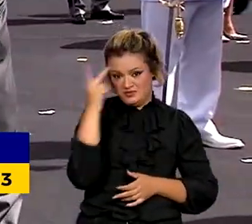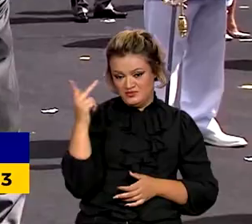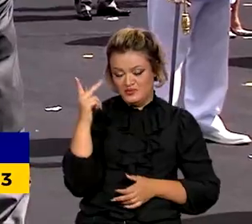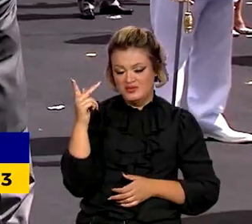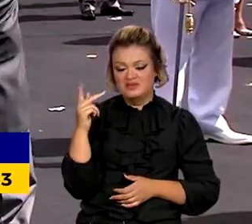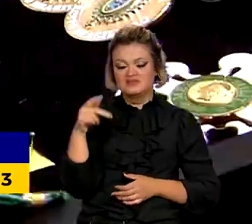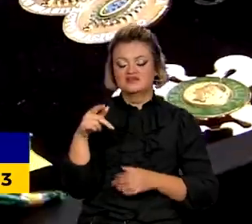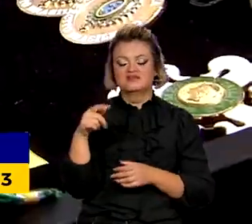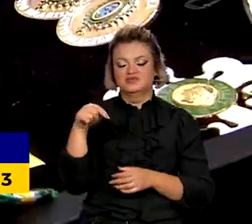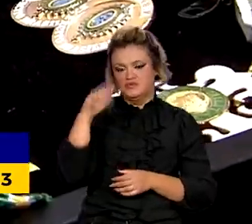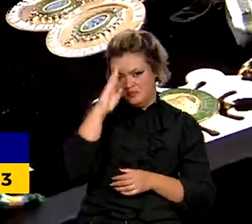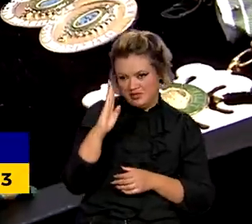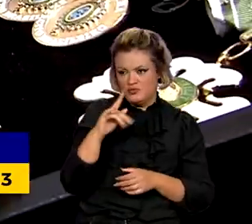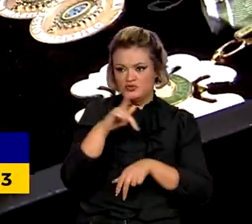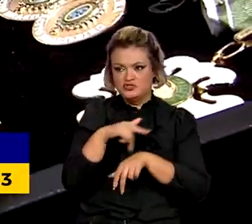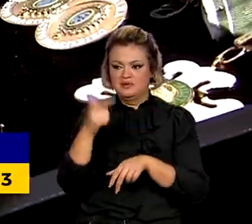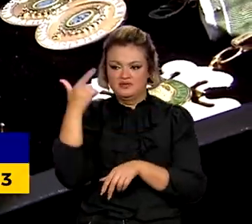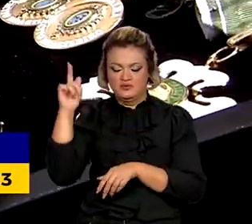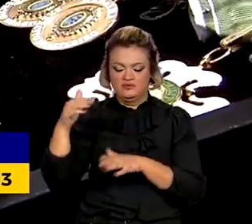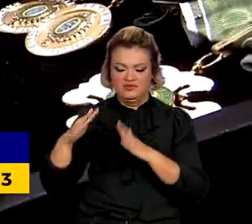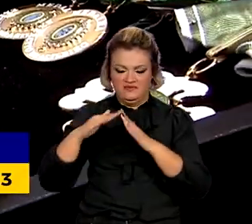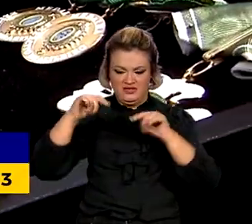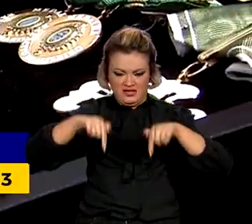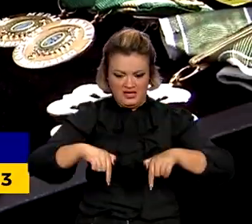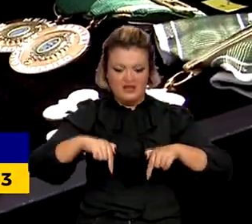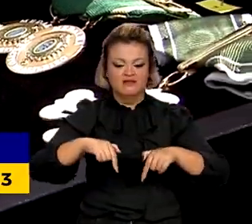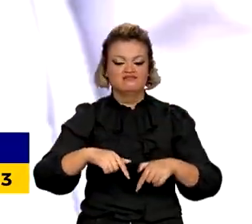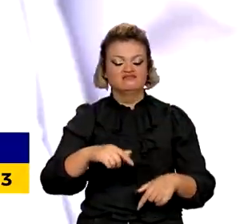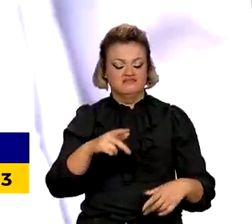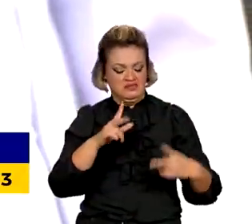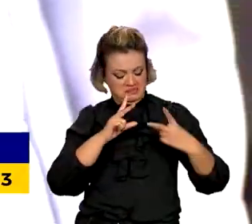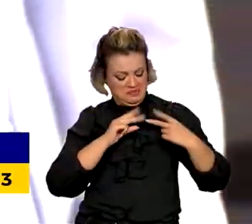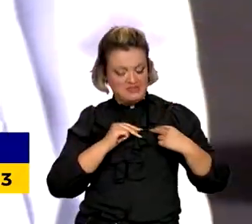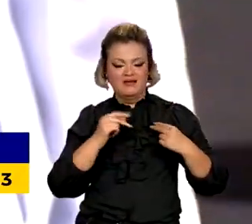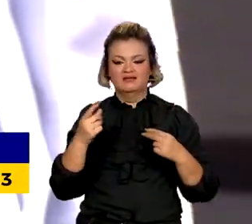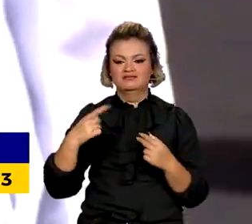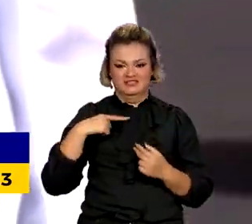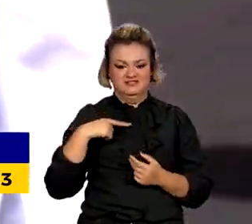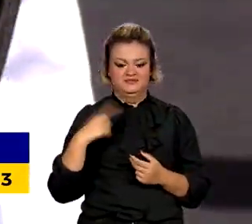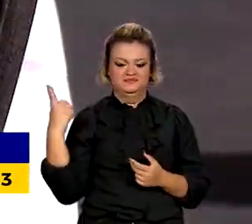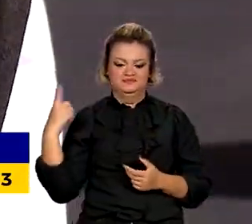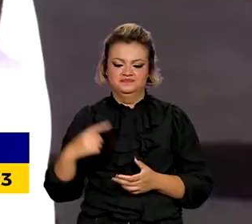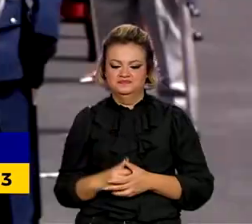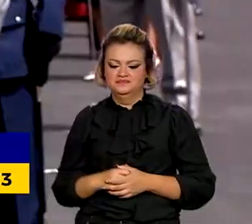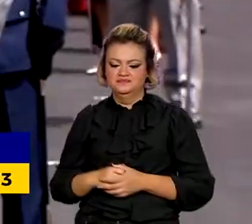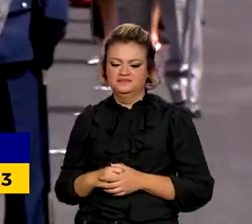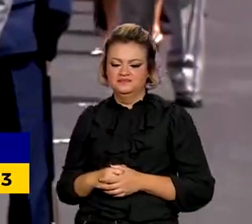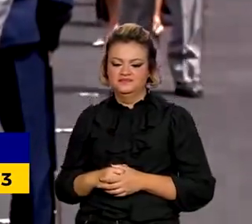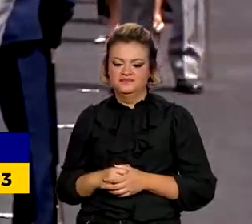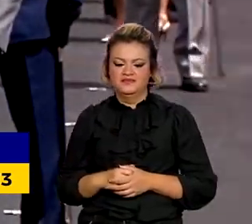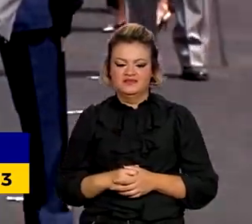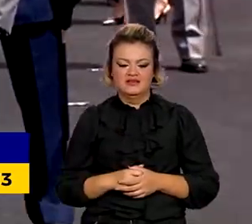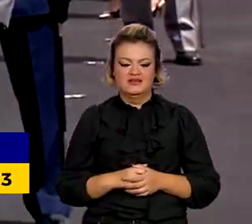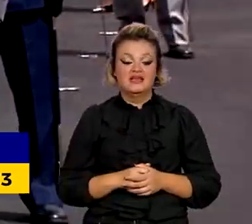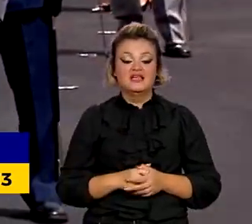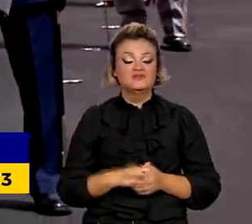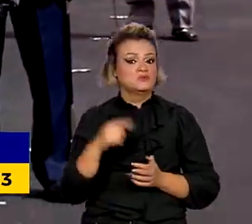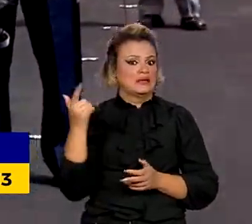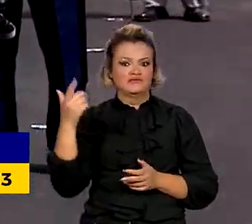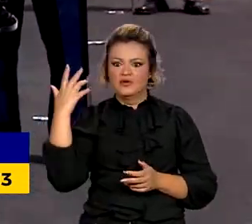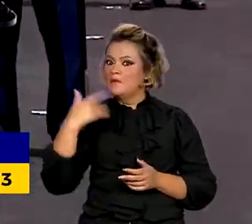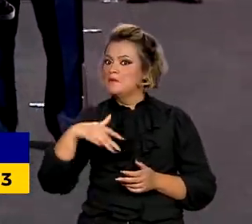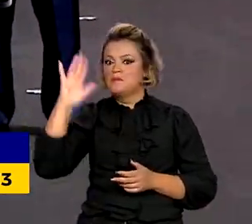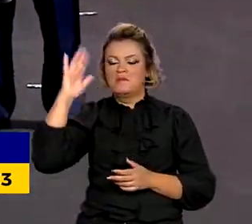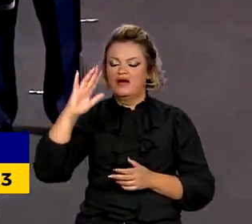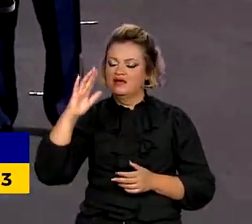e estrangeiros receberam medalhas do Exército Brasileiro e da Ordem do Mérito Militar, consideradas as maiores